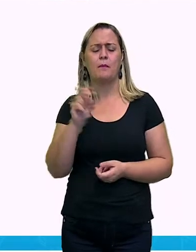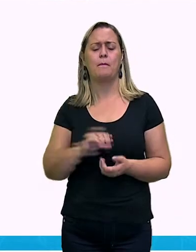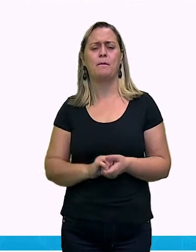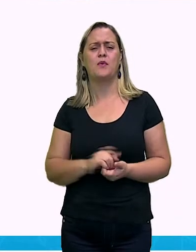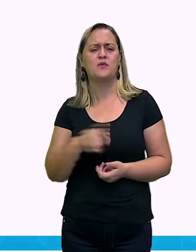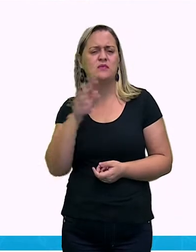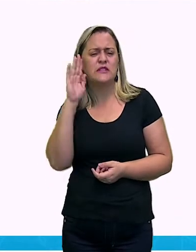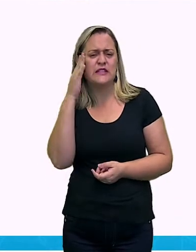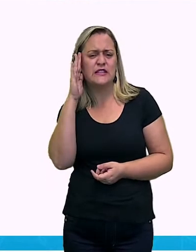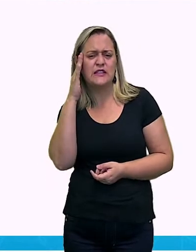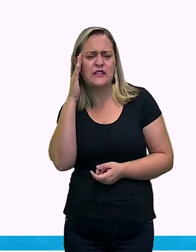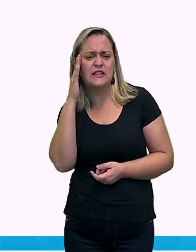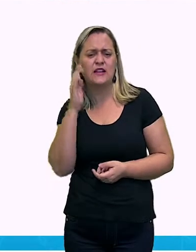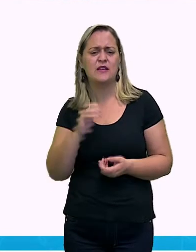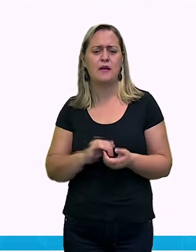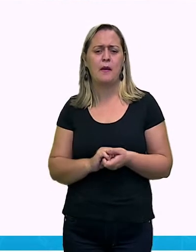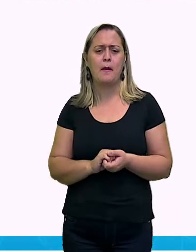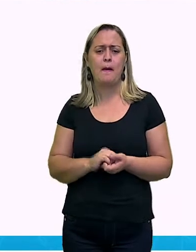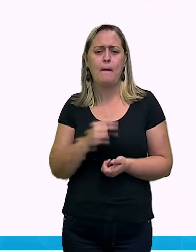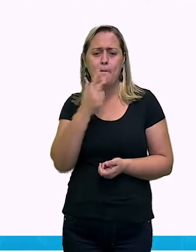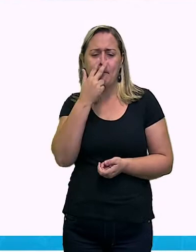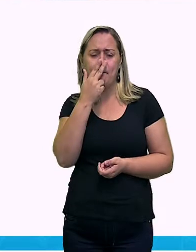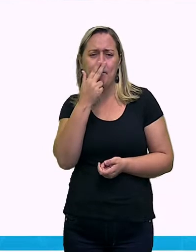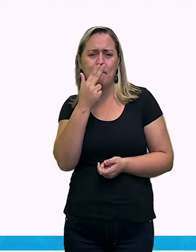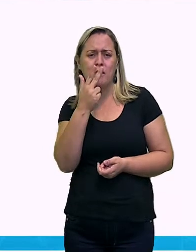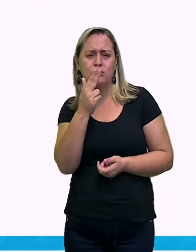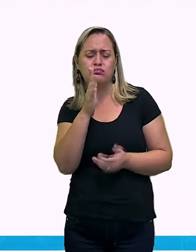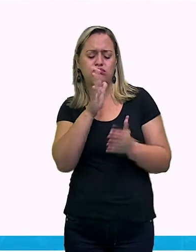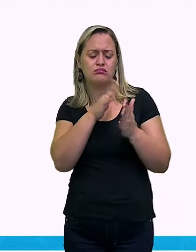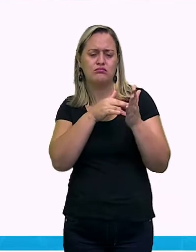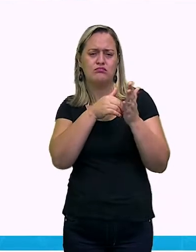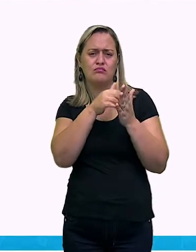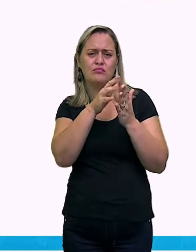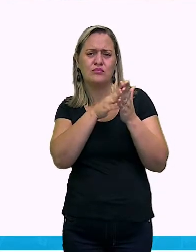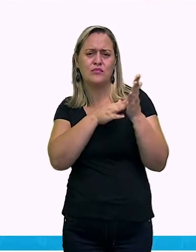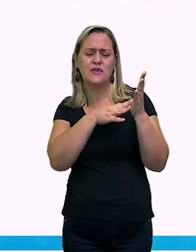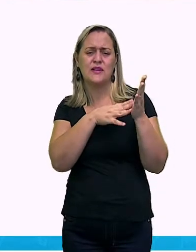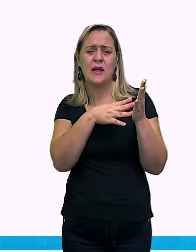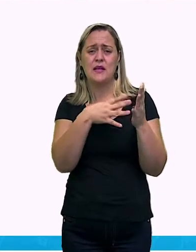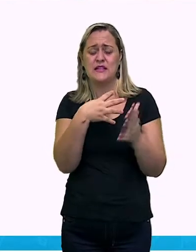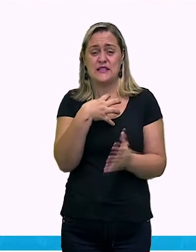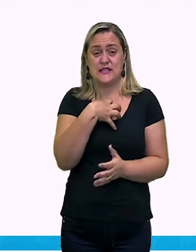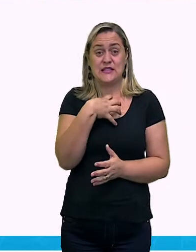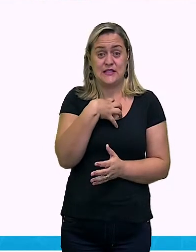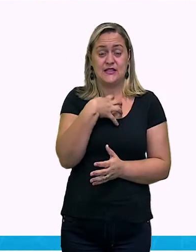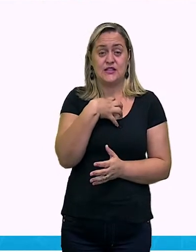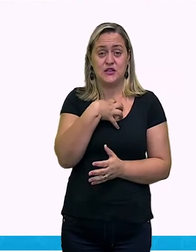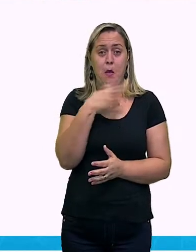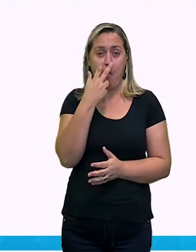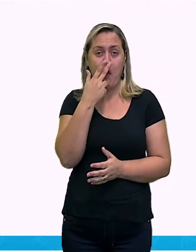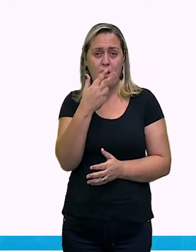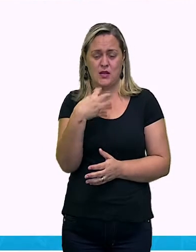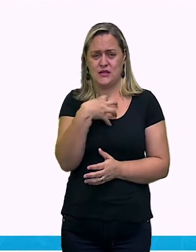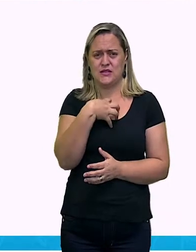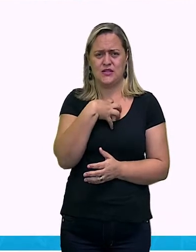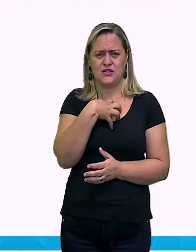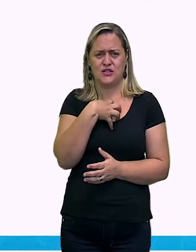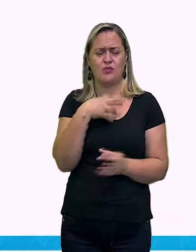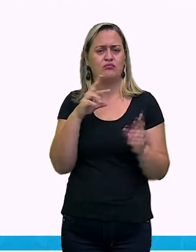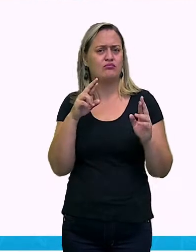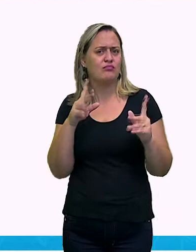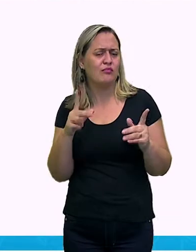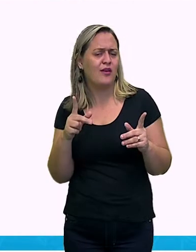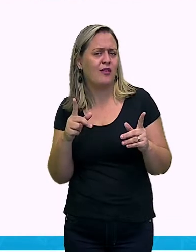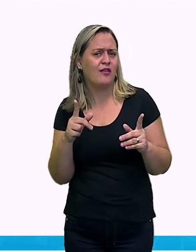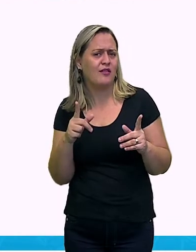pequena diferença, como se tivesse uma textura em cima da tela nesse desenho. Nós podemos